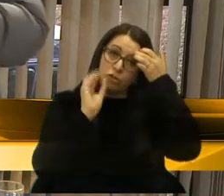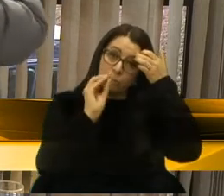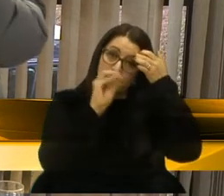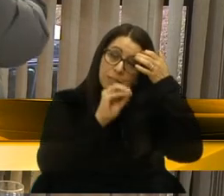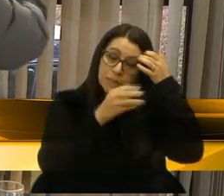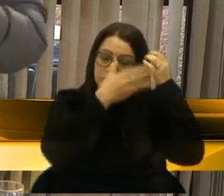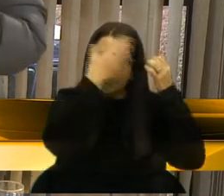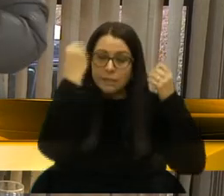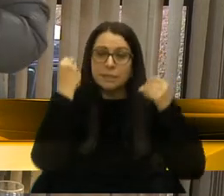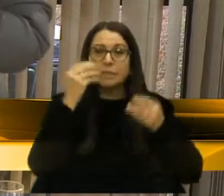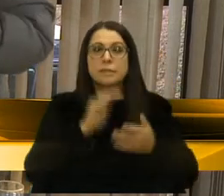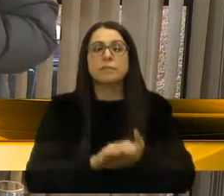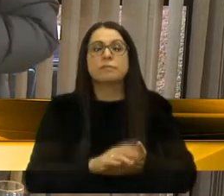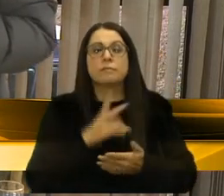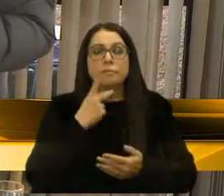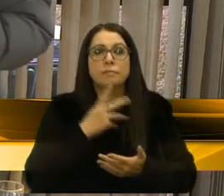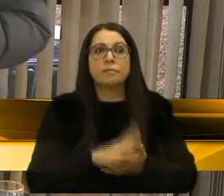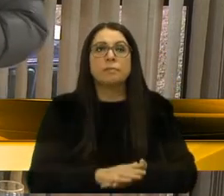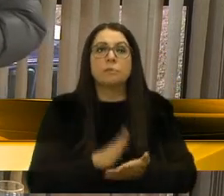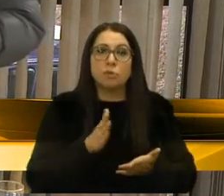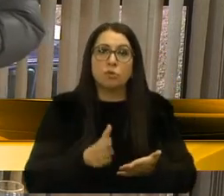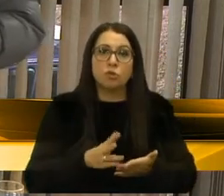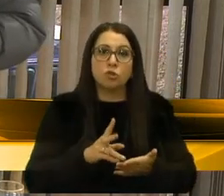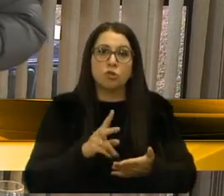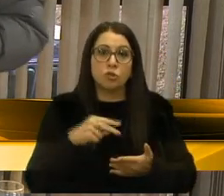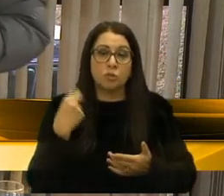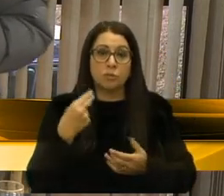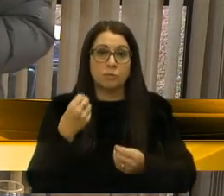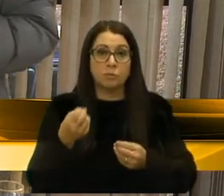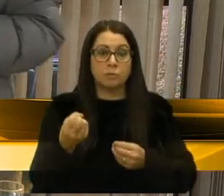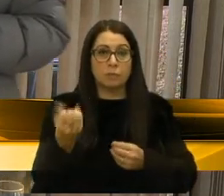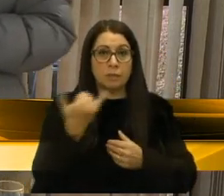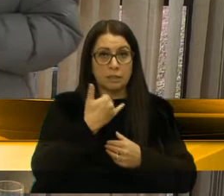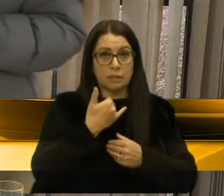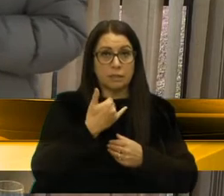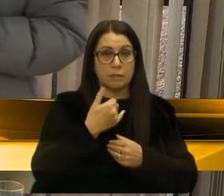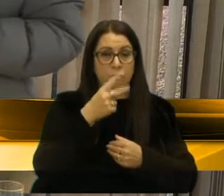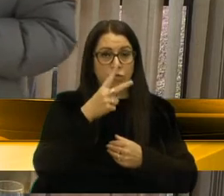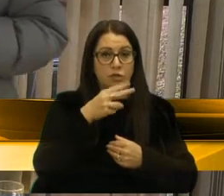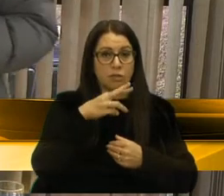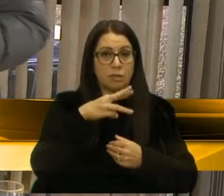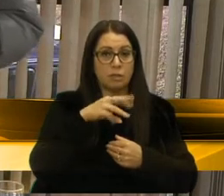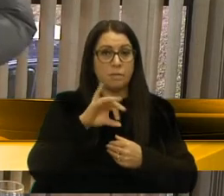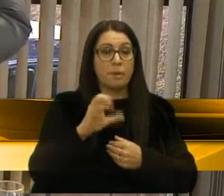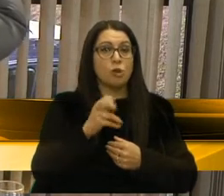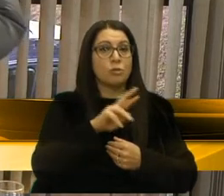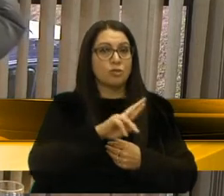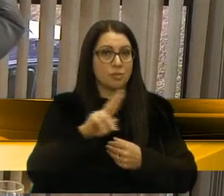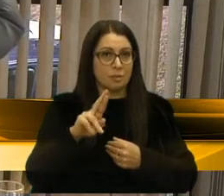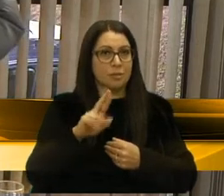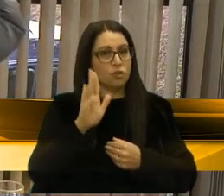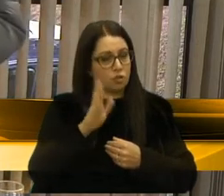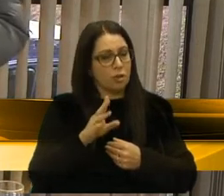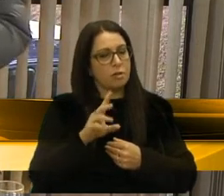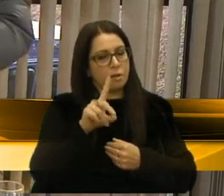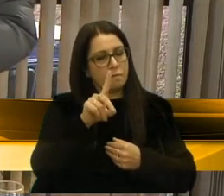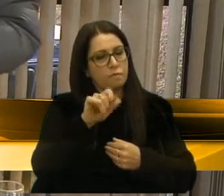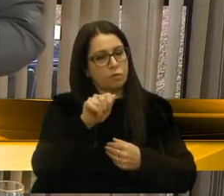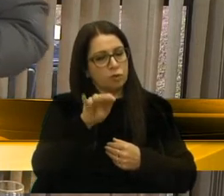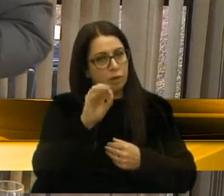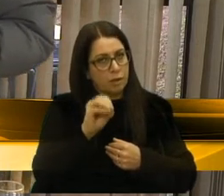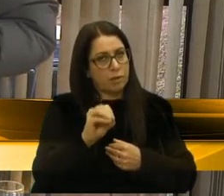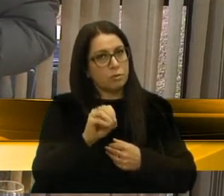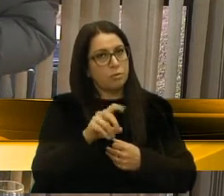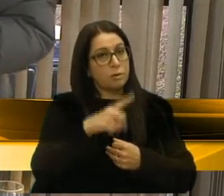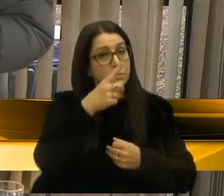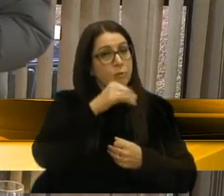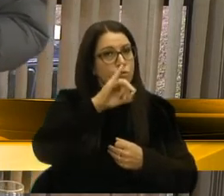e acabei esquecendo de falar, mas hoje, quando nós recebemos essa notícia, que virão 23 milhões, embora já estava no Diário Oficial desde 1º de julho,